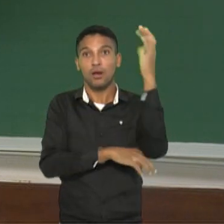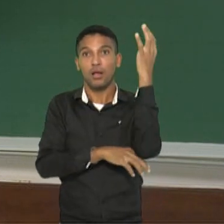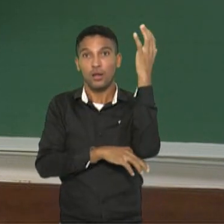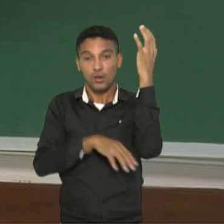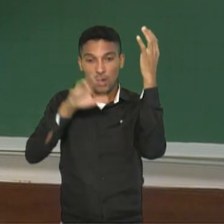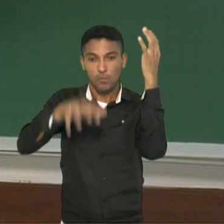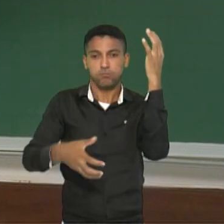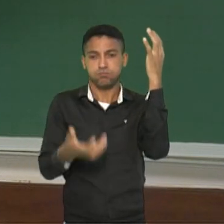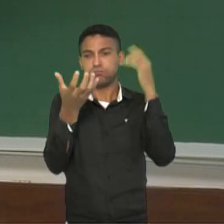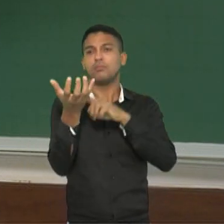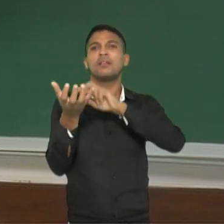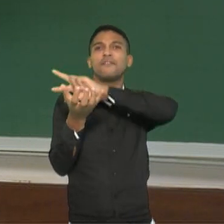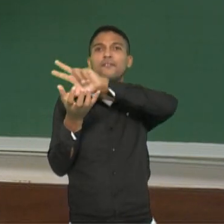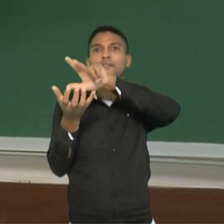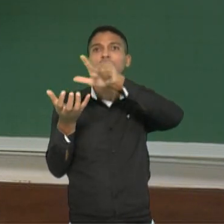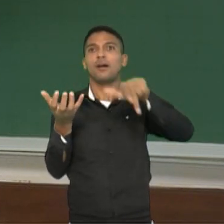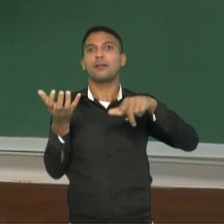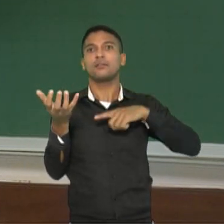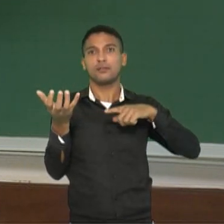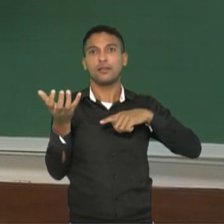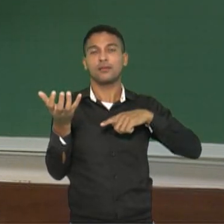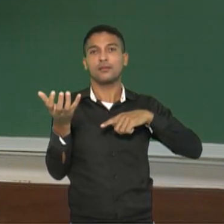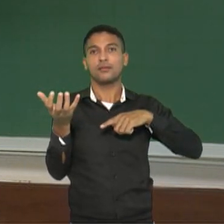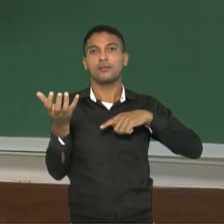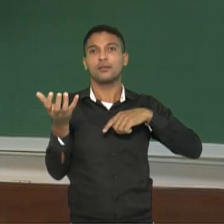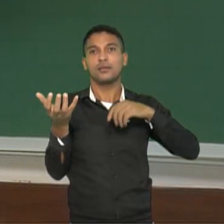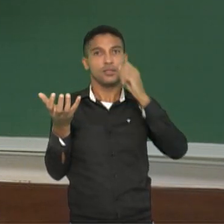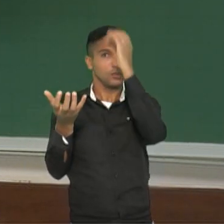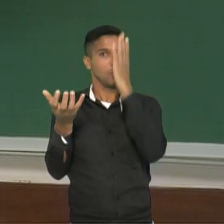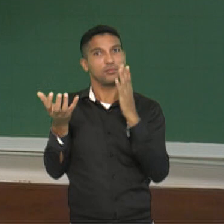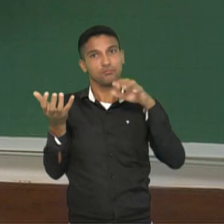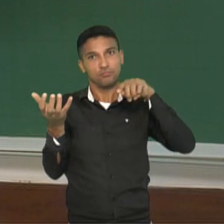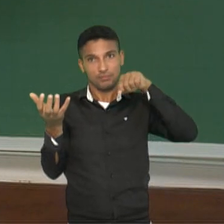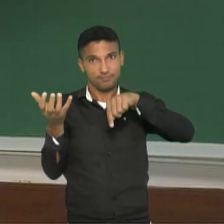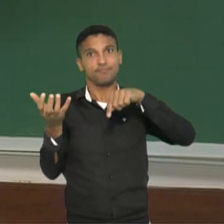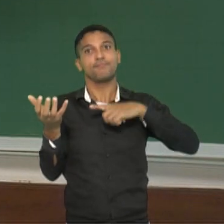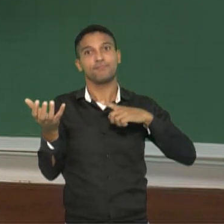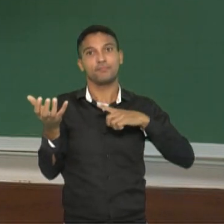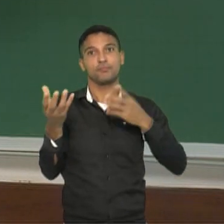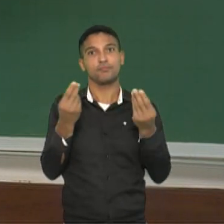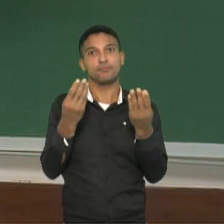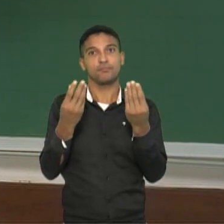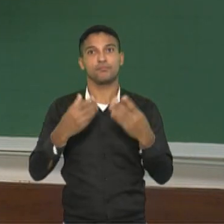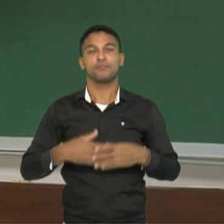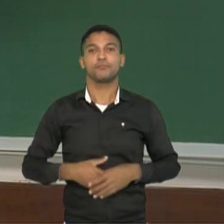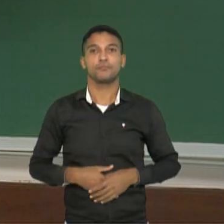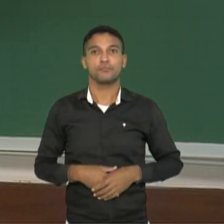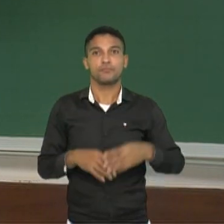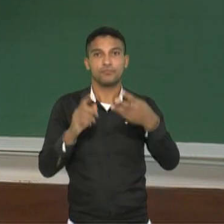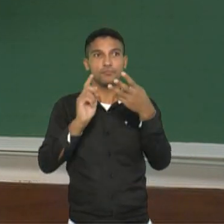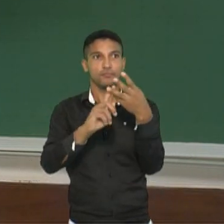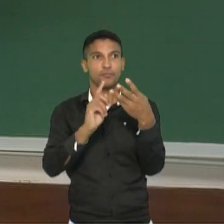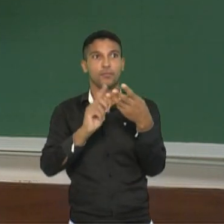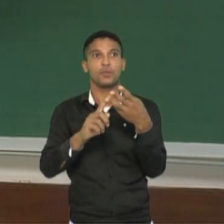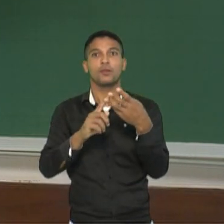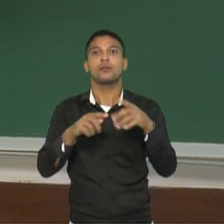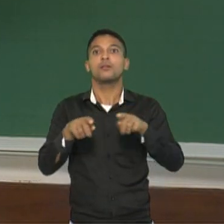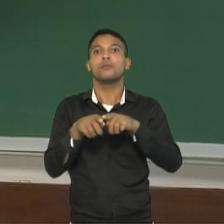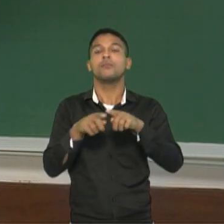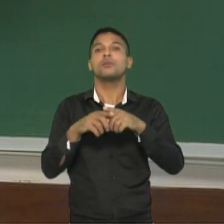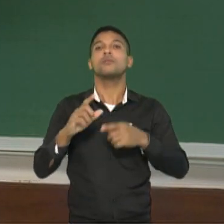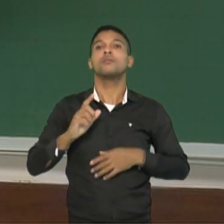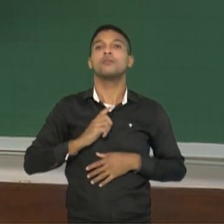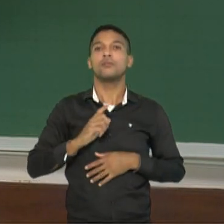diversos possíveis, né? Eles se encontram aqui no território brasileiro. As redes de transporte e comunicações.